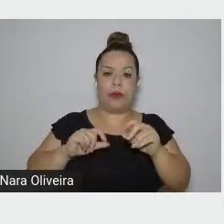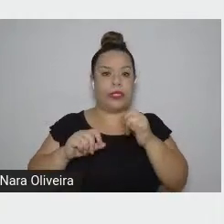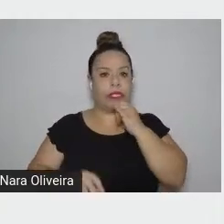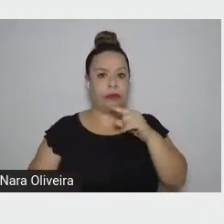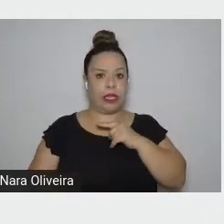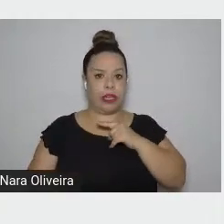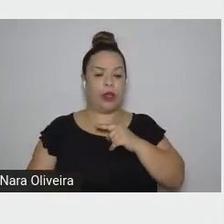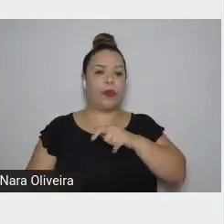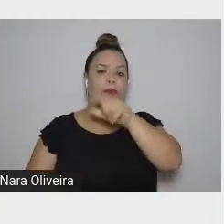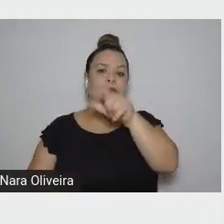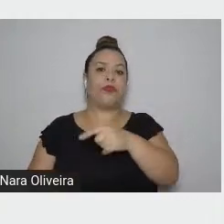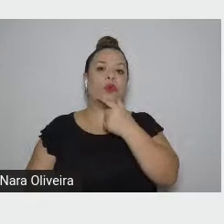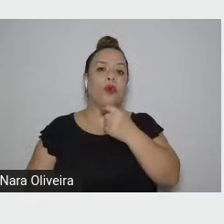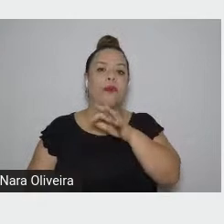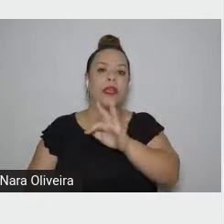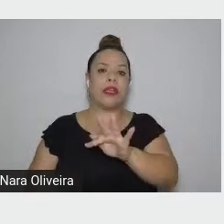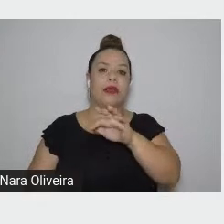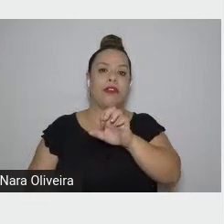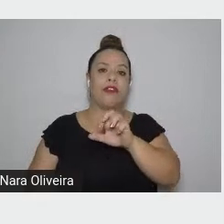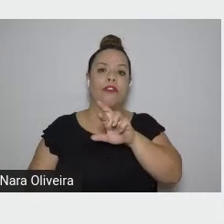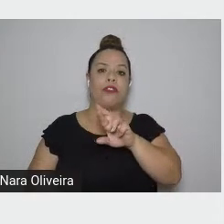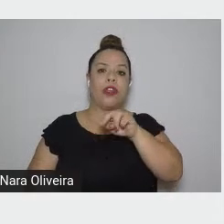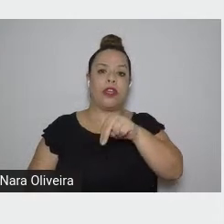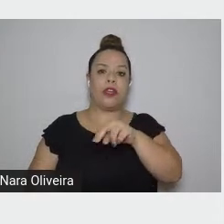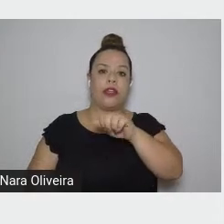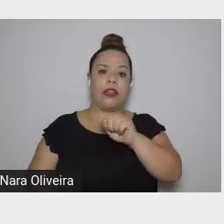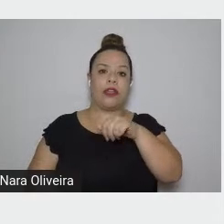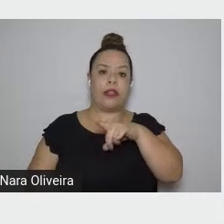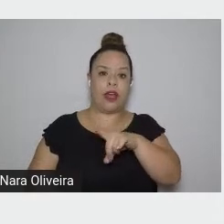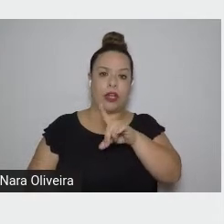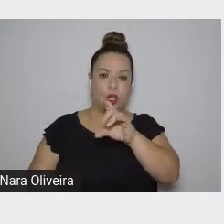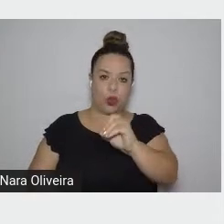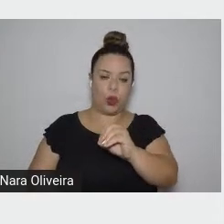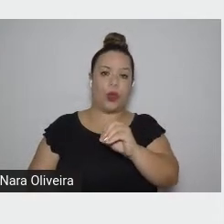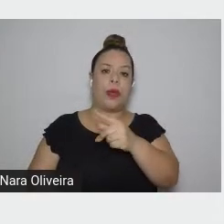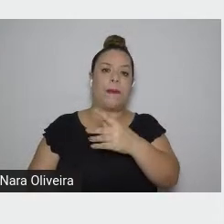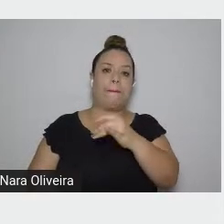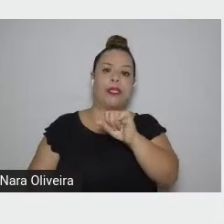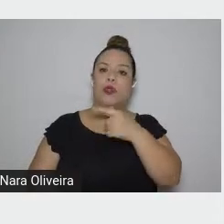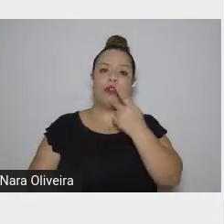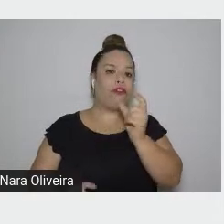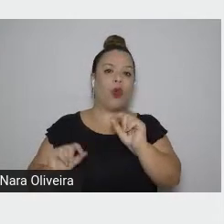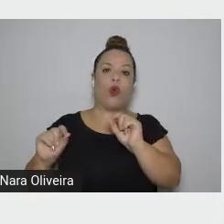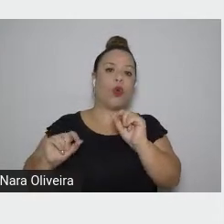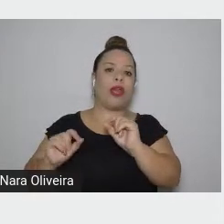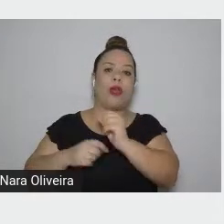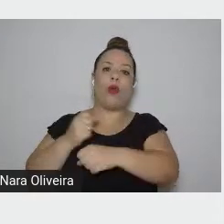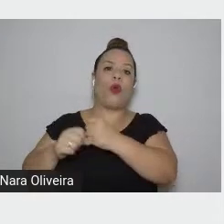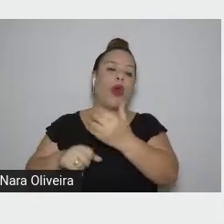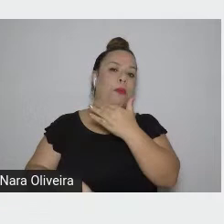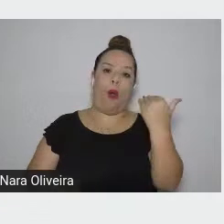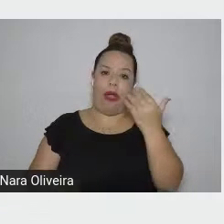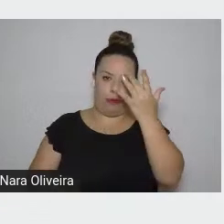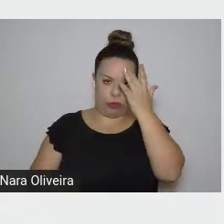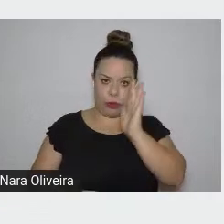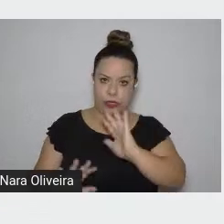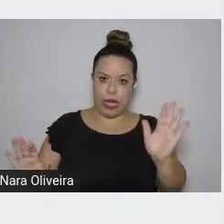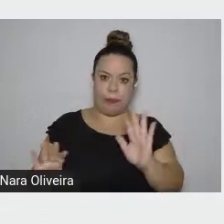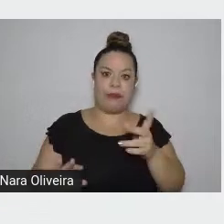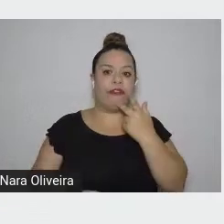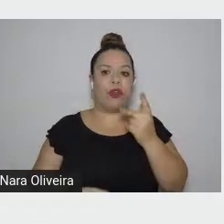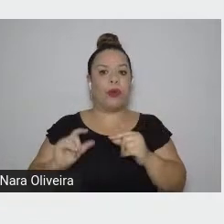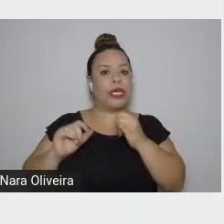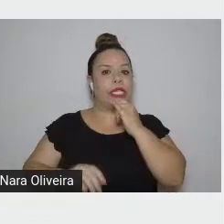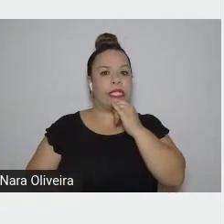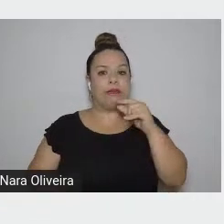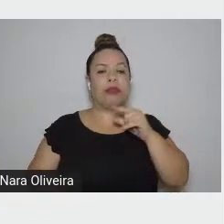deu a data da morte de Ricardo Reis e ele só diz que ele se exilou no